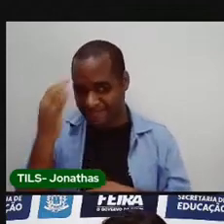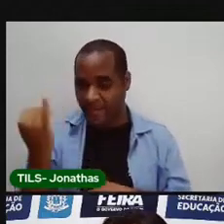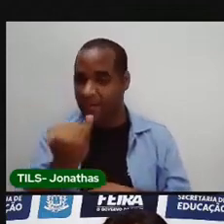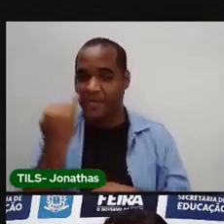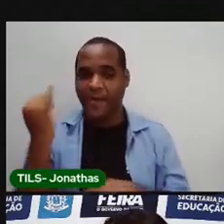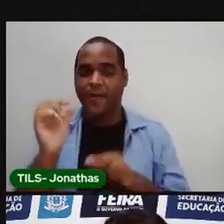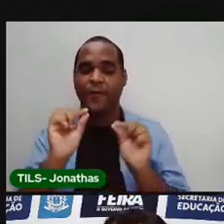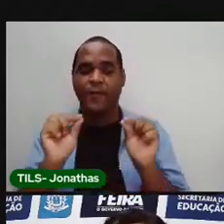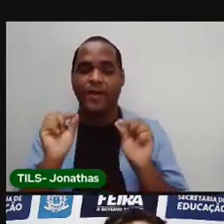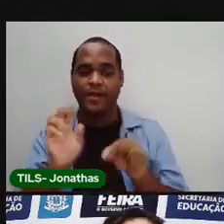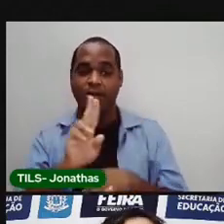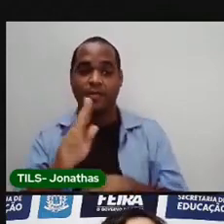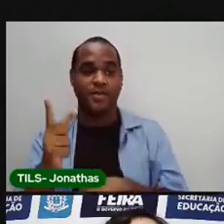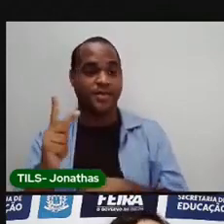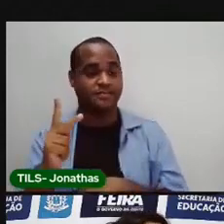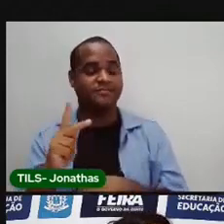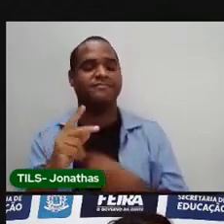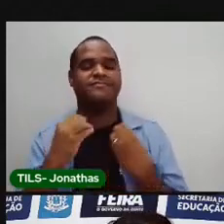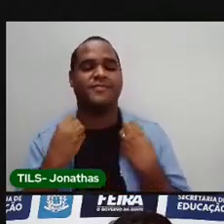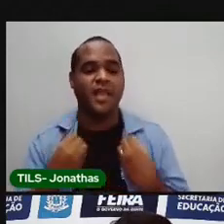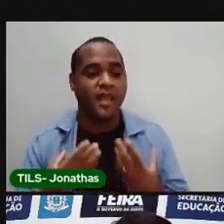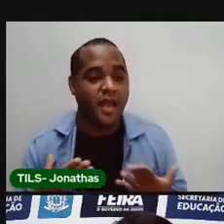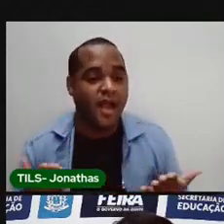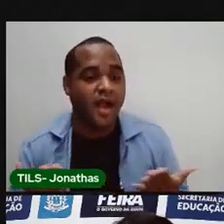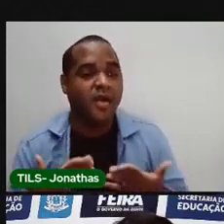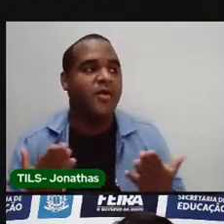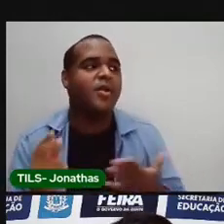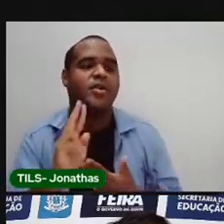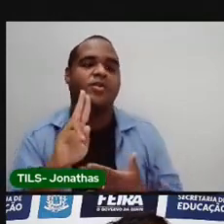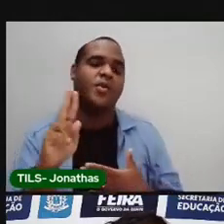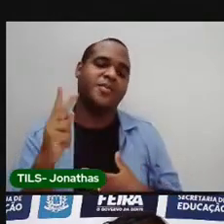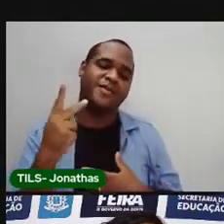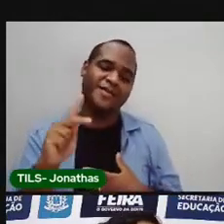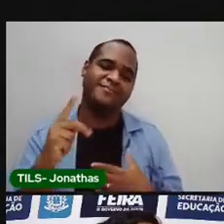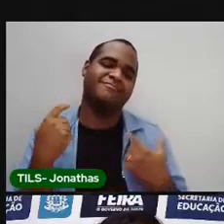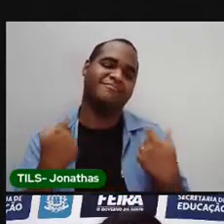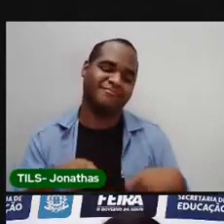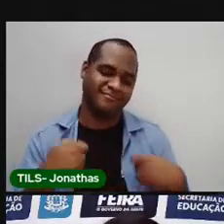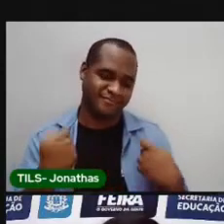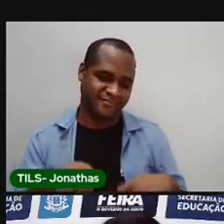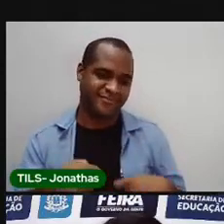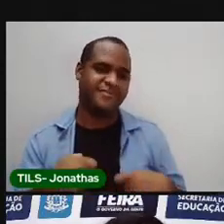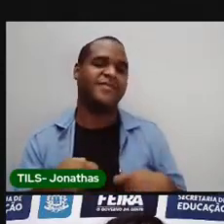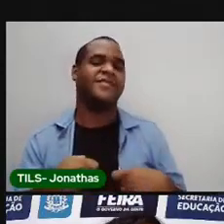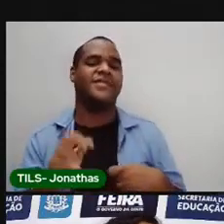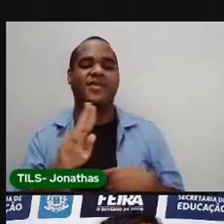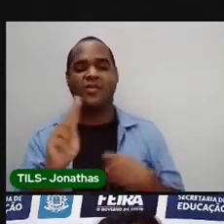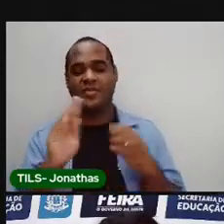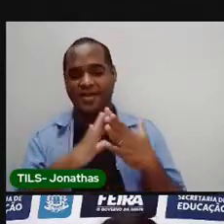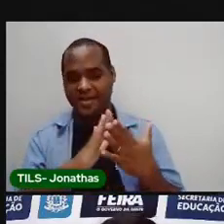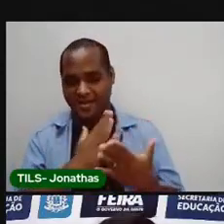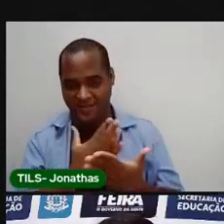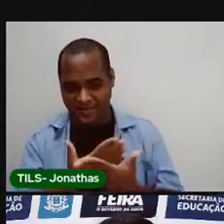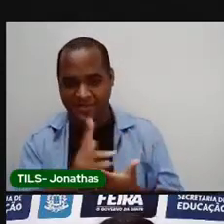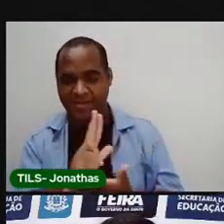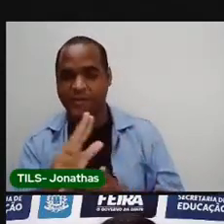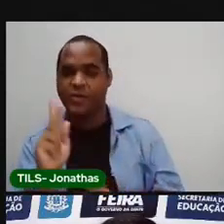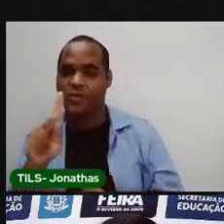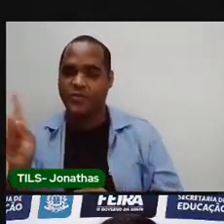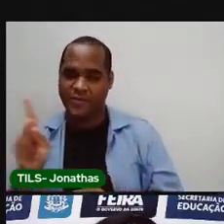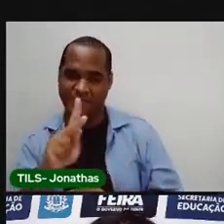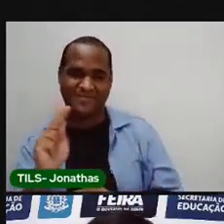importante ter o nome. Você agora vai caprichar no seu nome. No nome da sua escola. E no nome dos seus